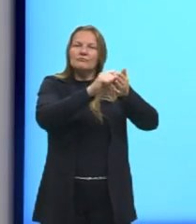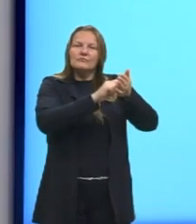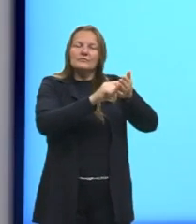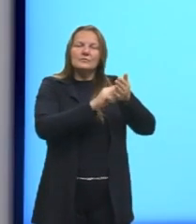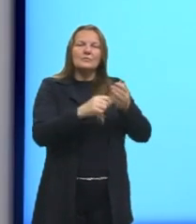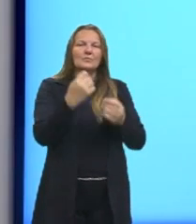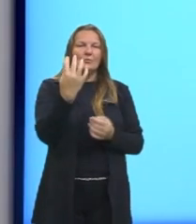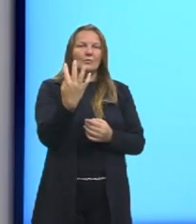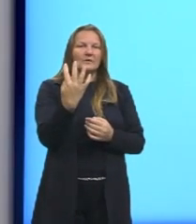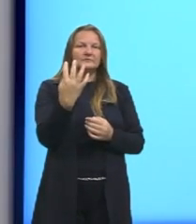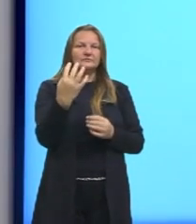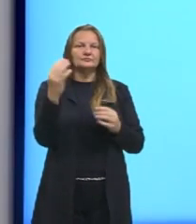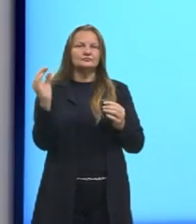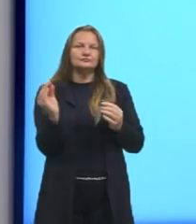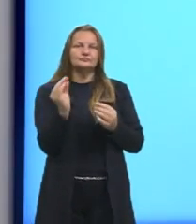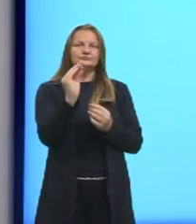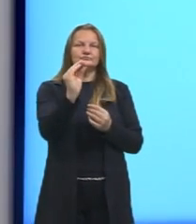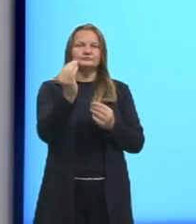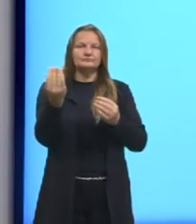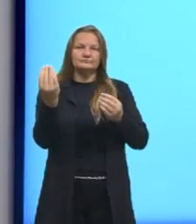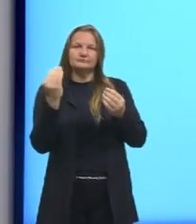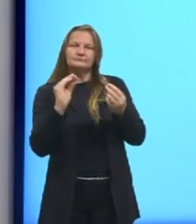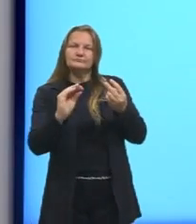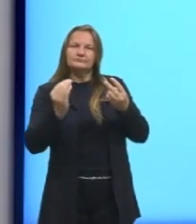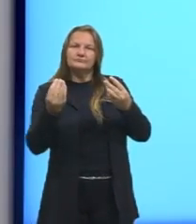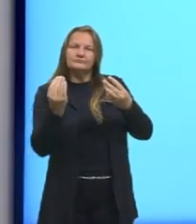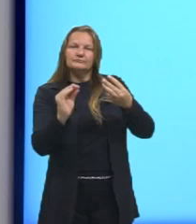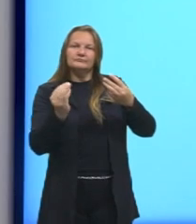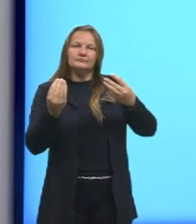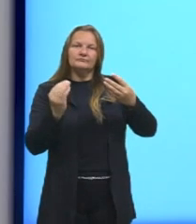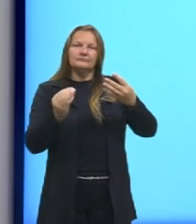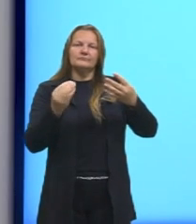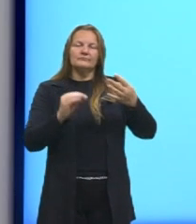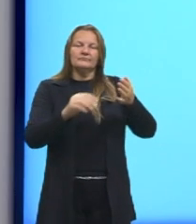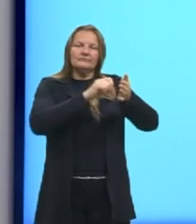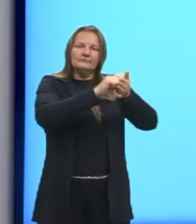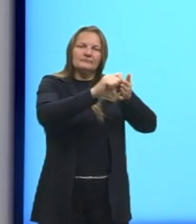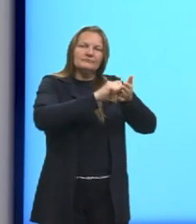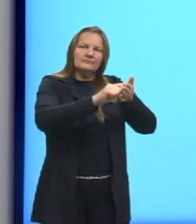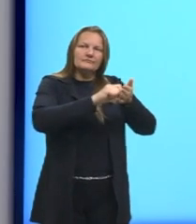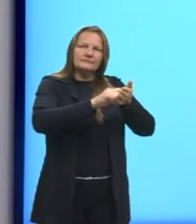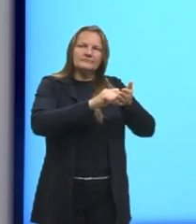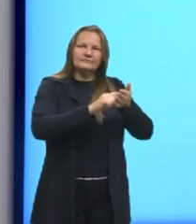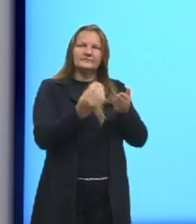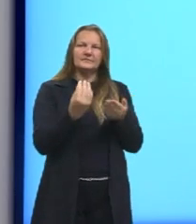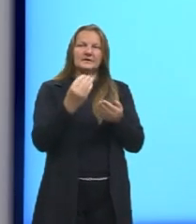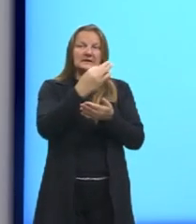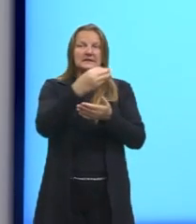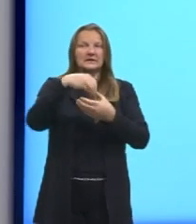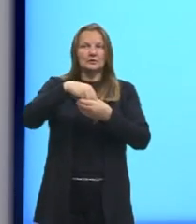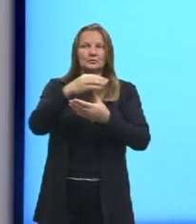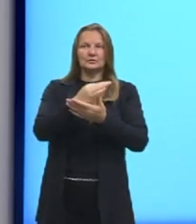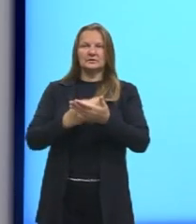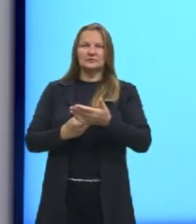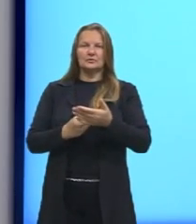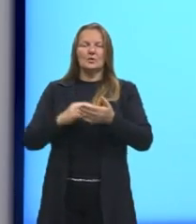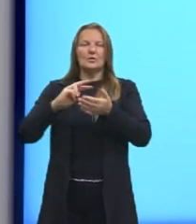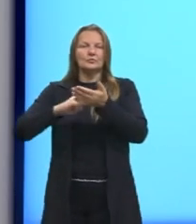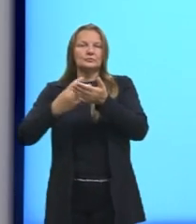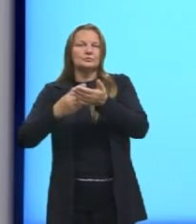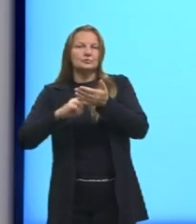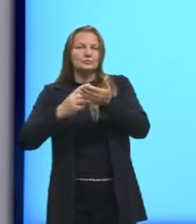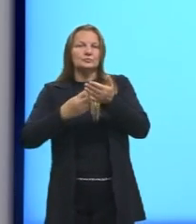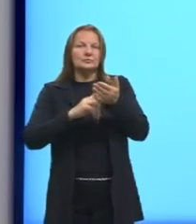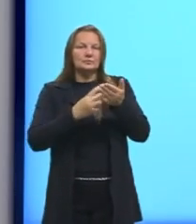itens que eu sublinhei aqui. Todos com a tradução para que